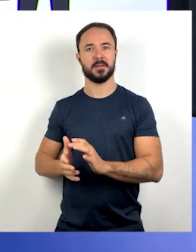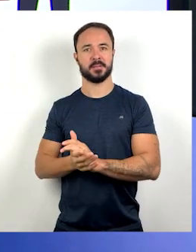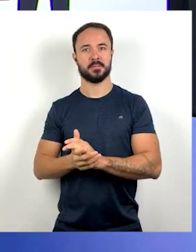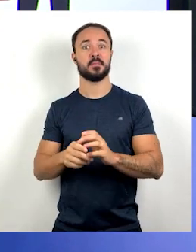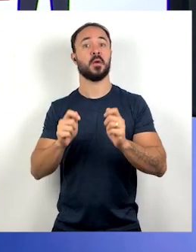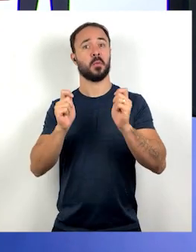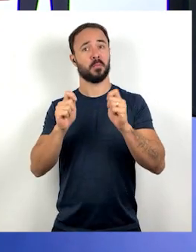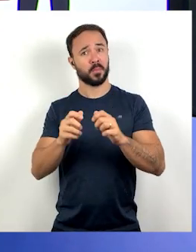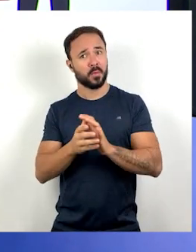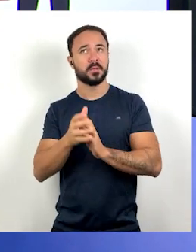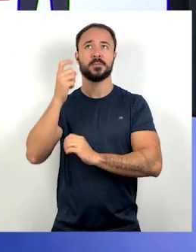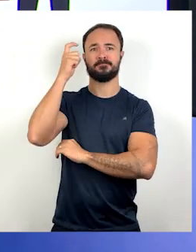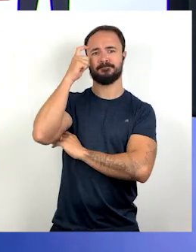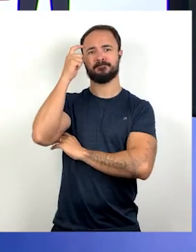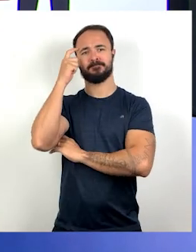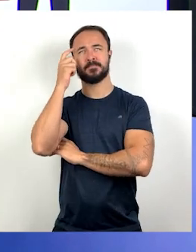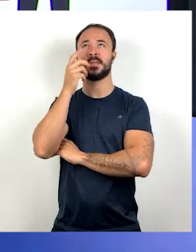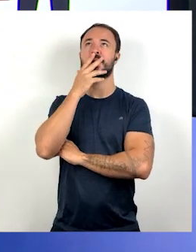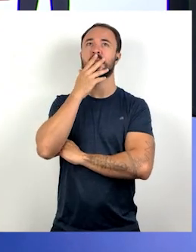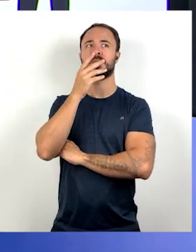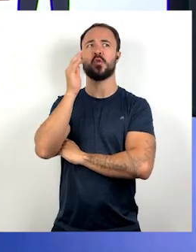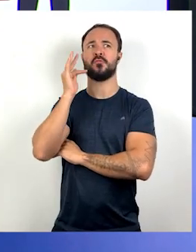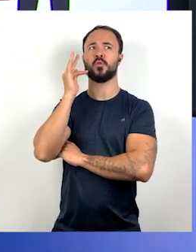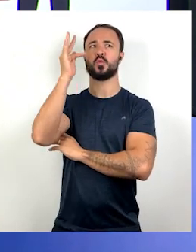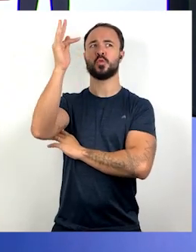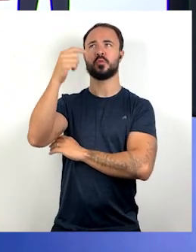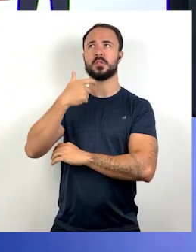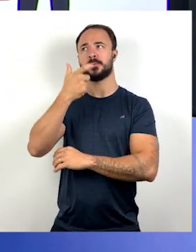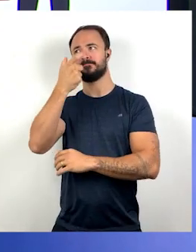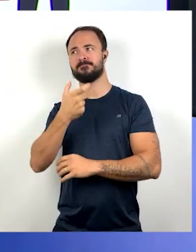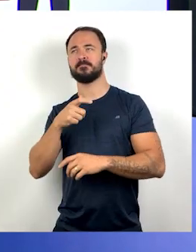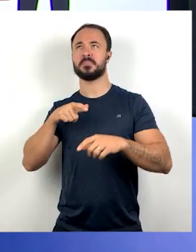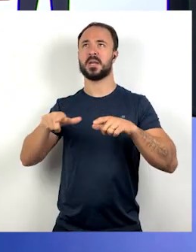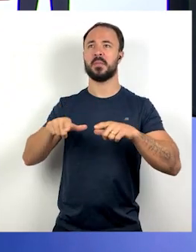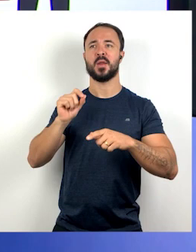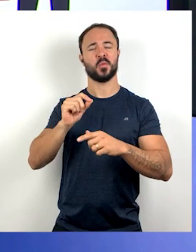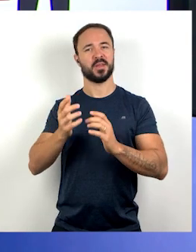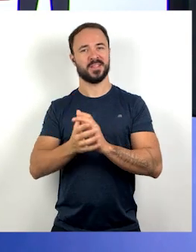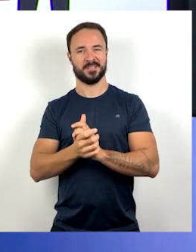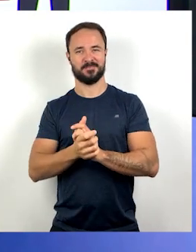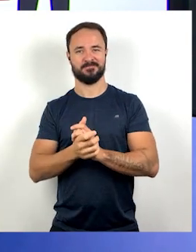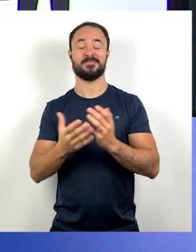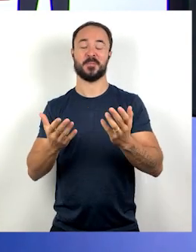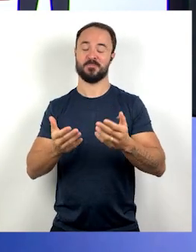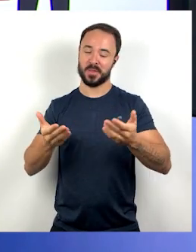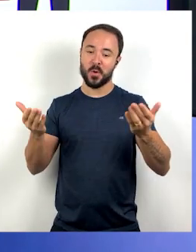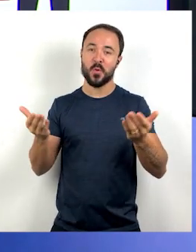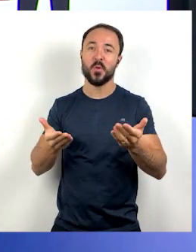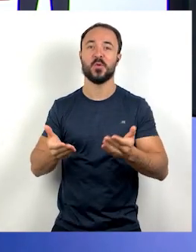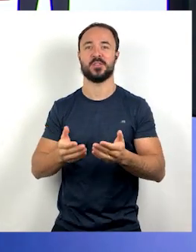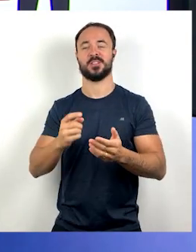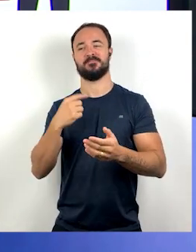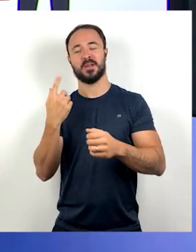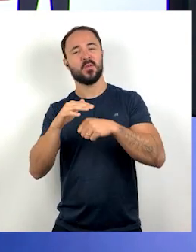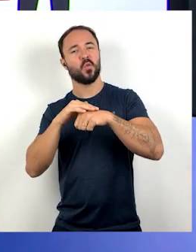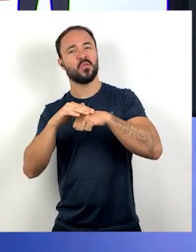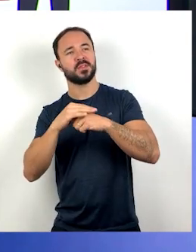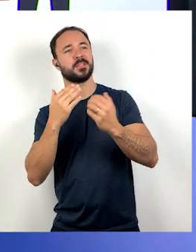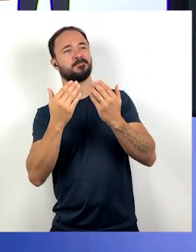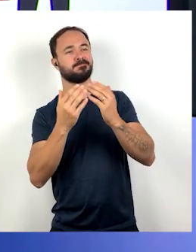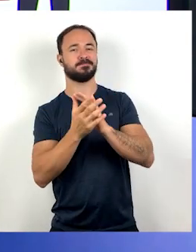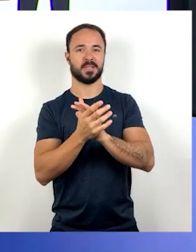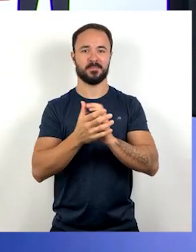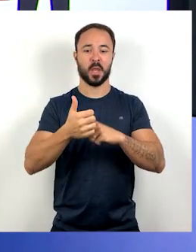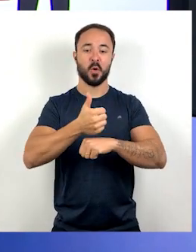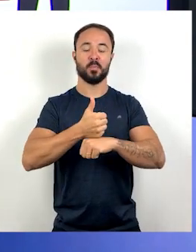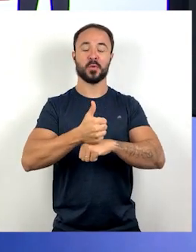né? Já podem começar a pensar o que que querem ser quando crescer. Nossa aula de hoje é sobre isso, né? É sobre